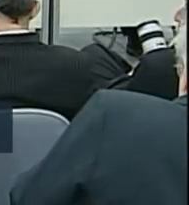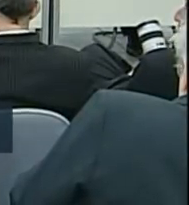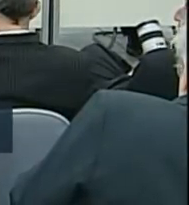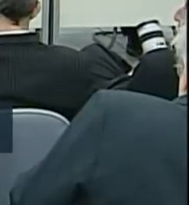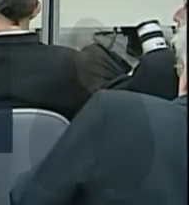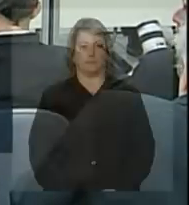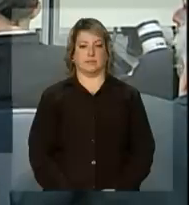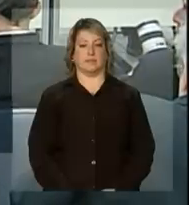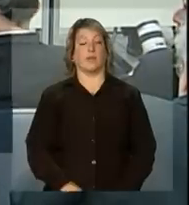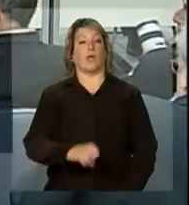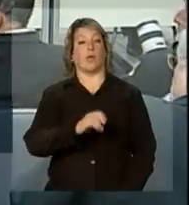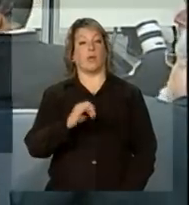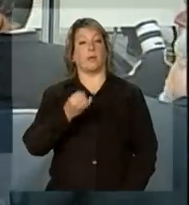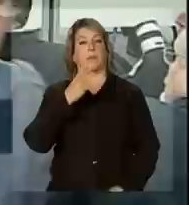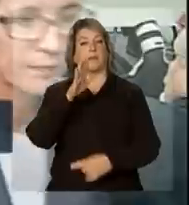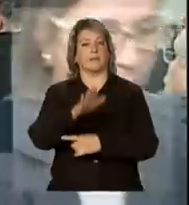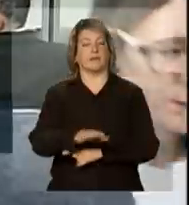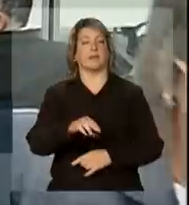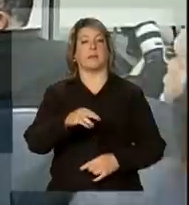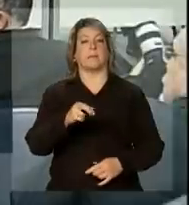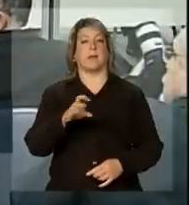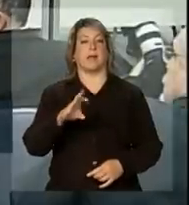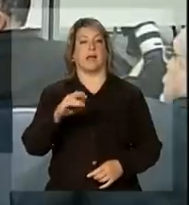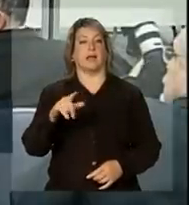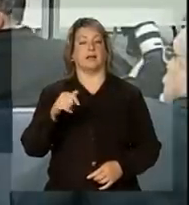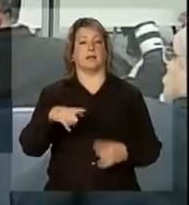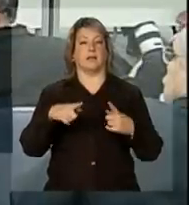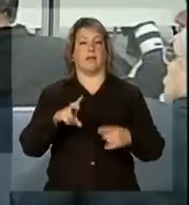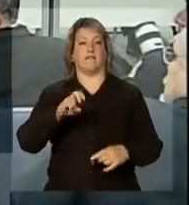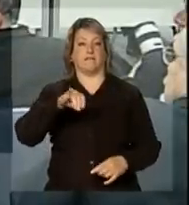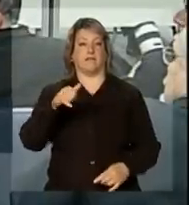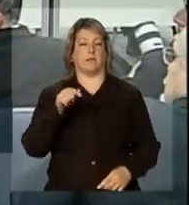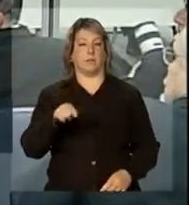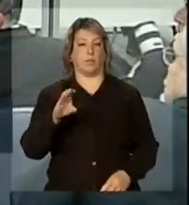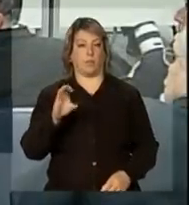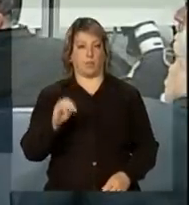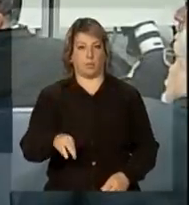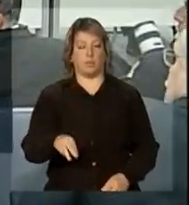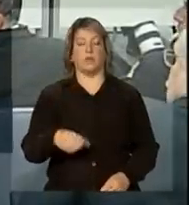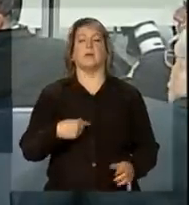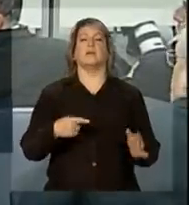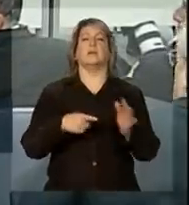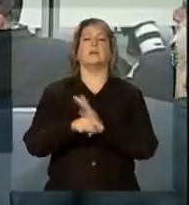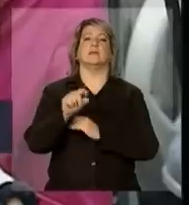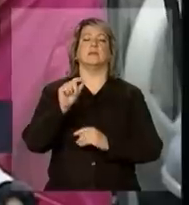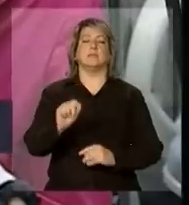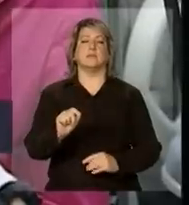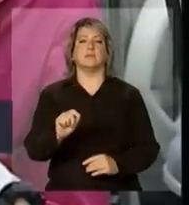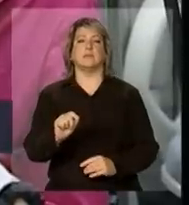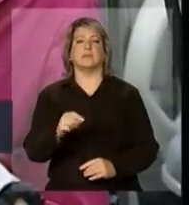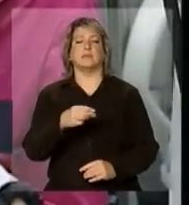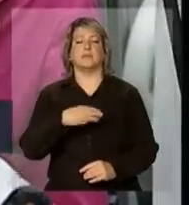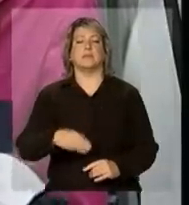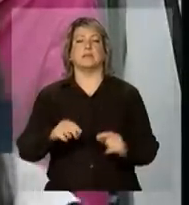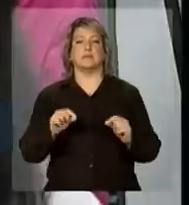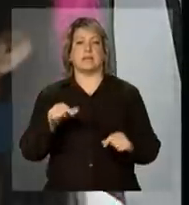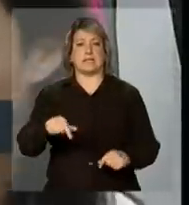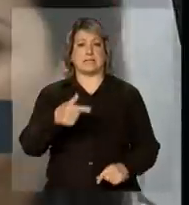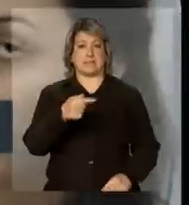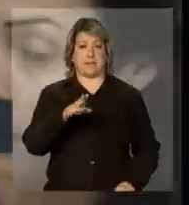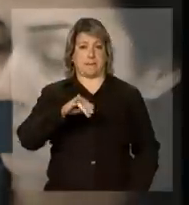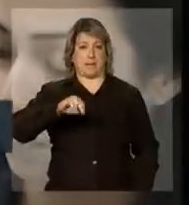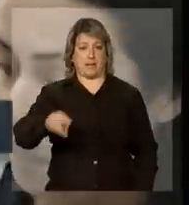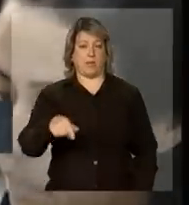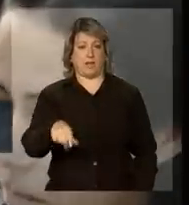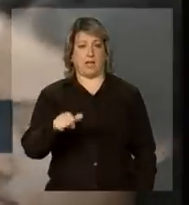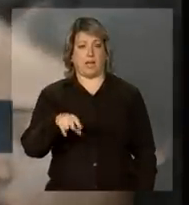Olá, boa tarde, é Marcela Matos da VG.com. Ministro, para a gente ter uma referência, esses 7 bilhões desse ano,